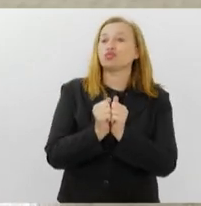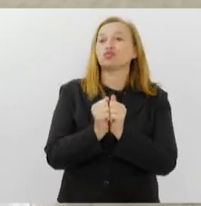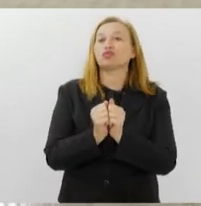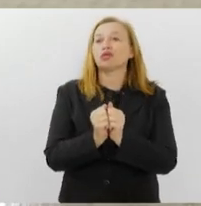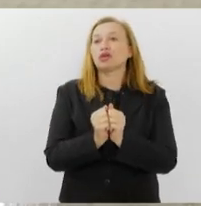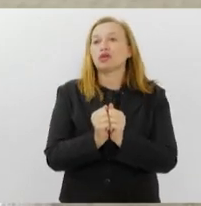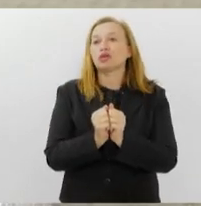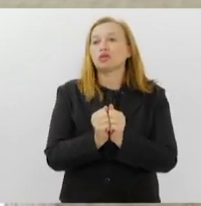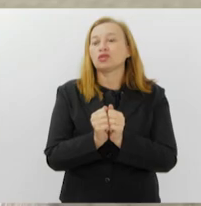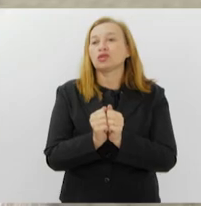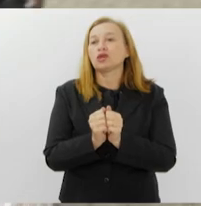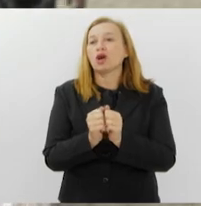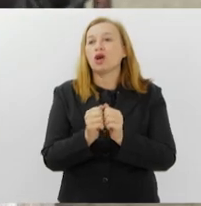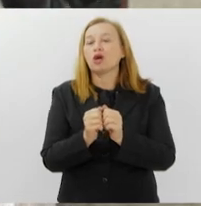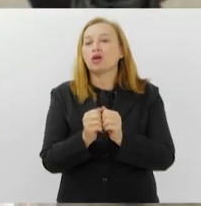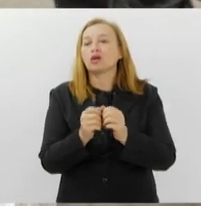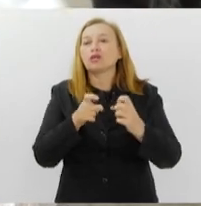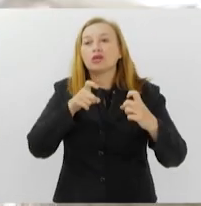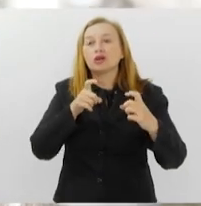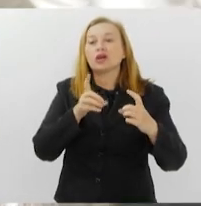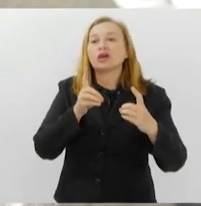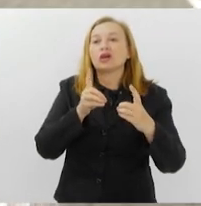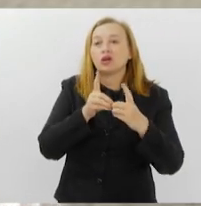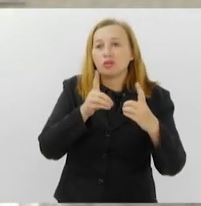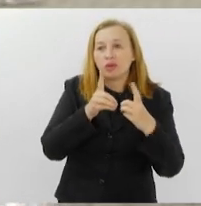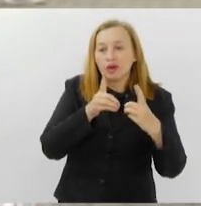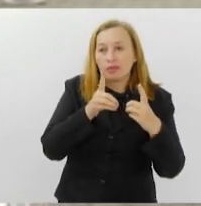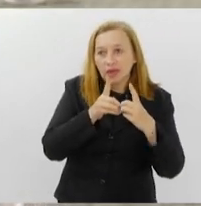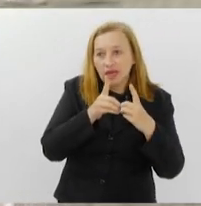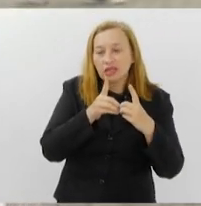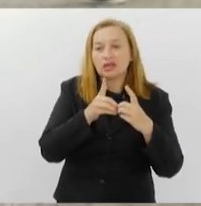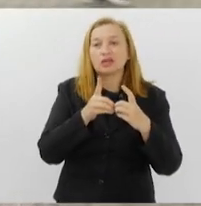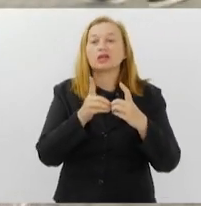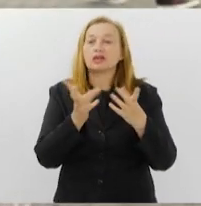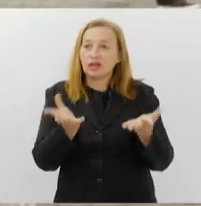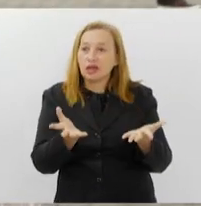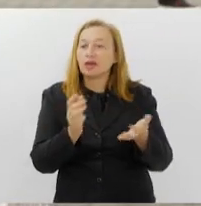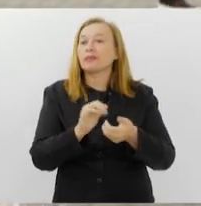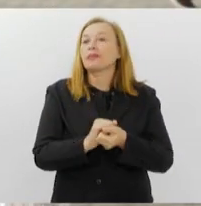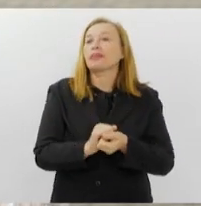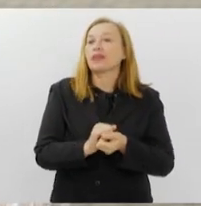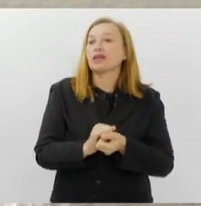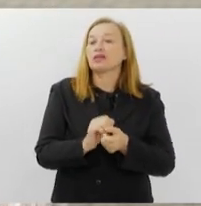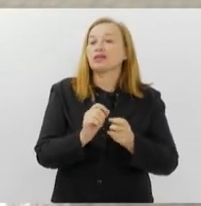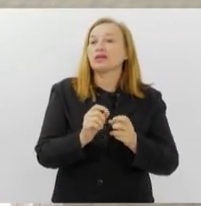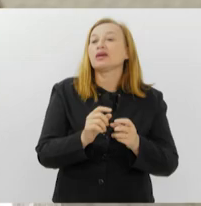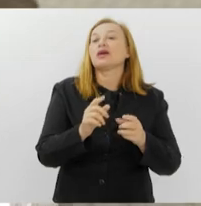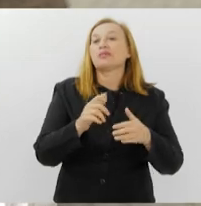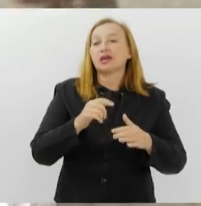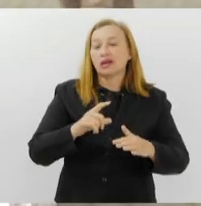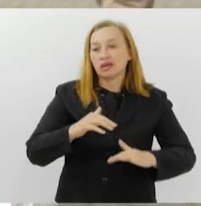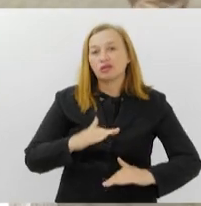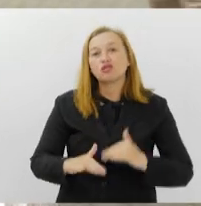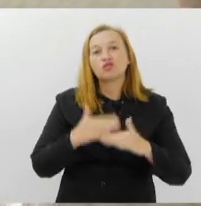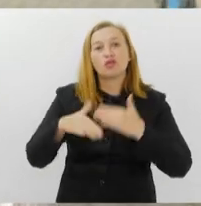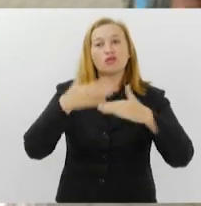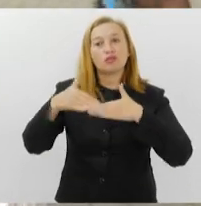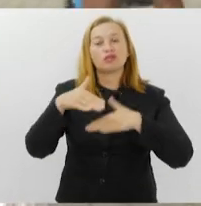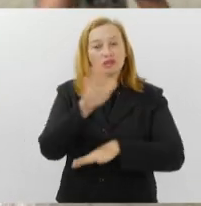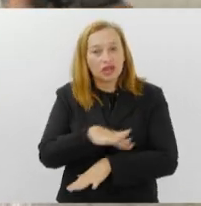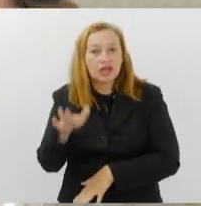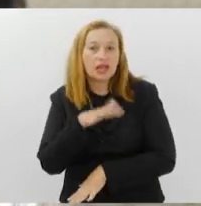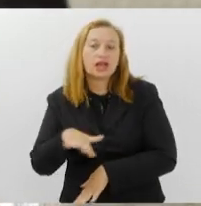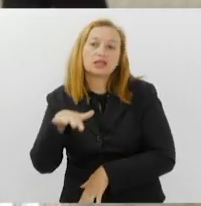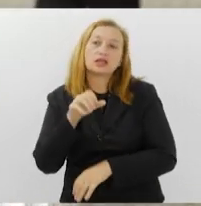uma consulta, acompanhamento pré-natal, obviamente, para que o desenvolvimento da criança possa